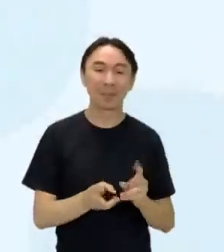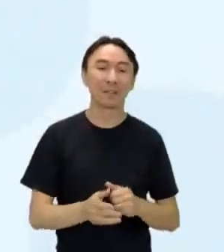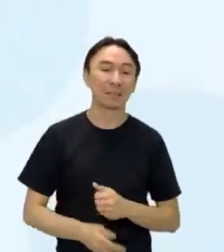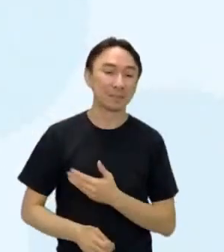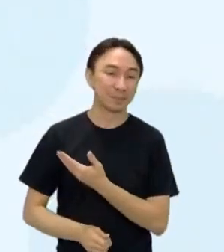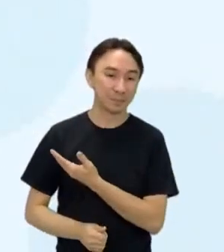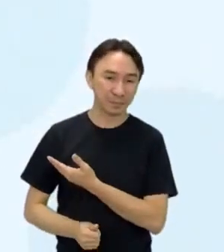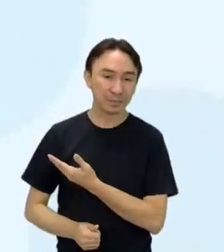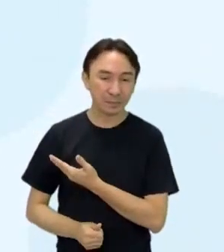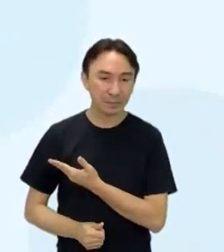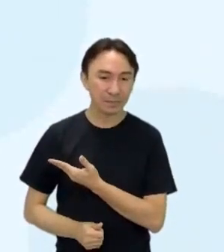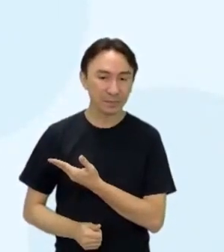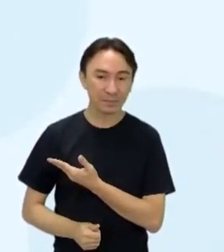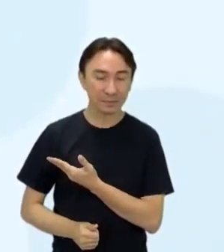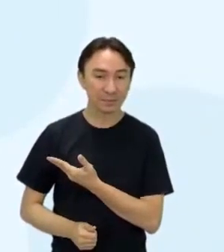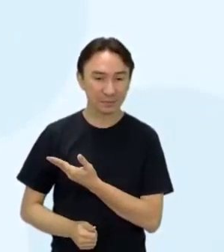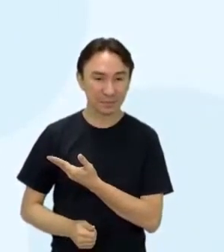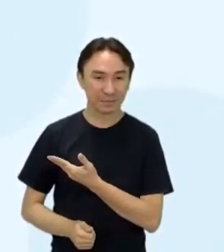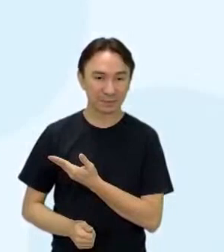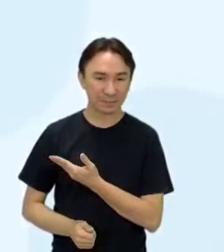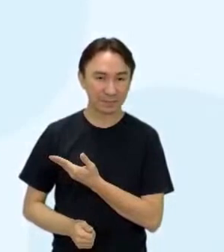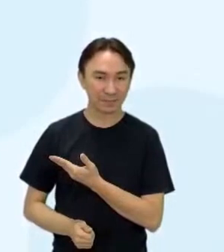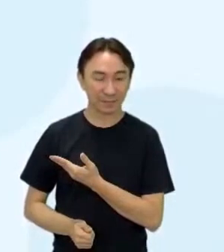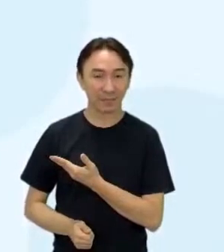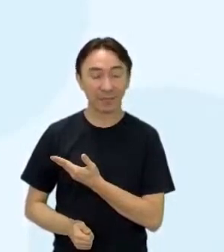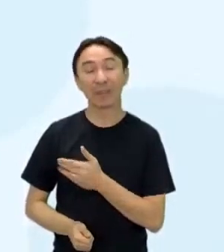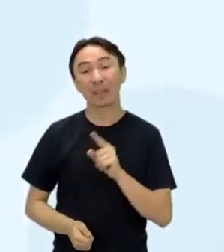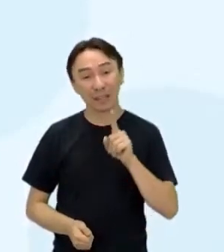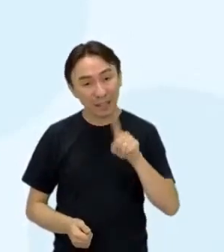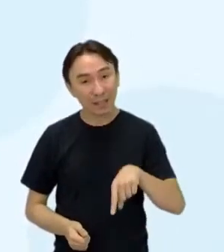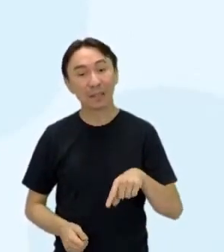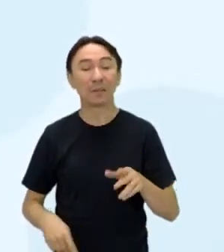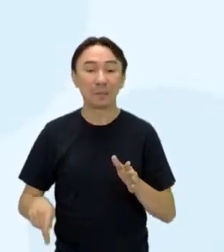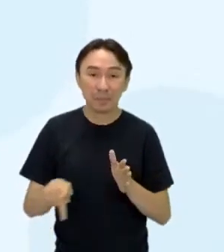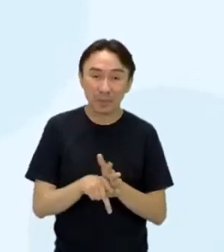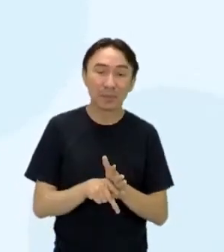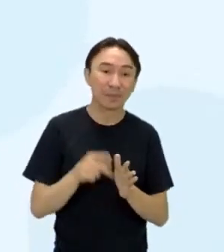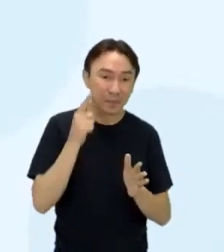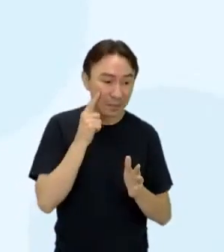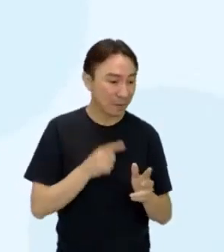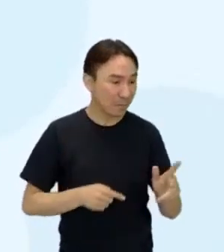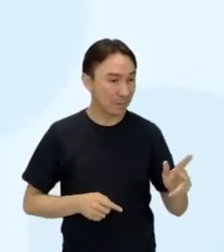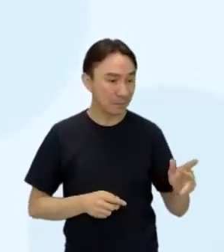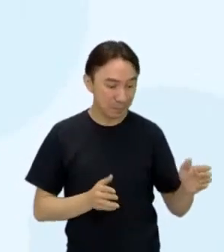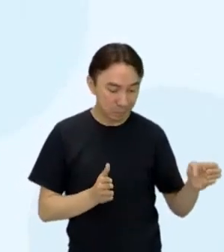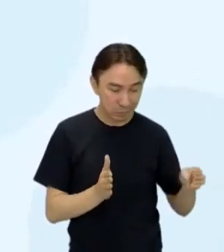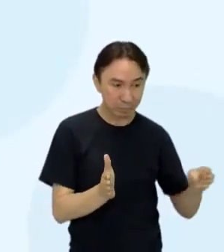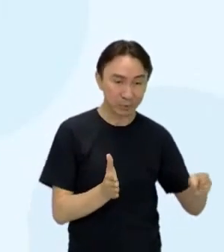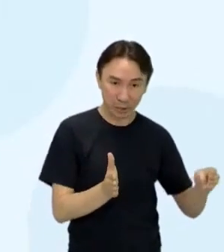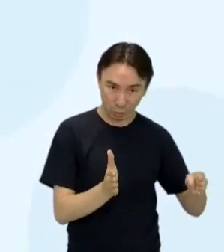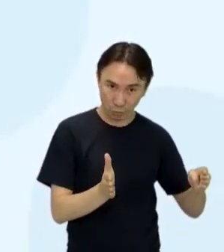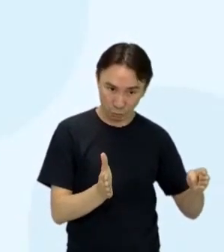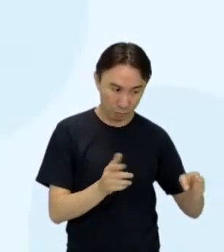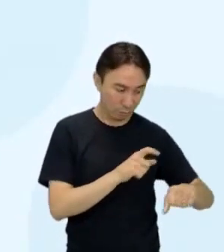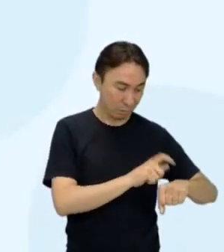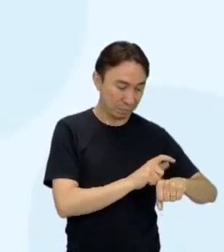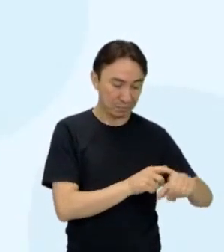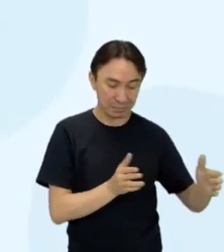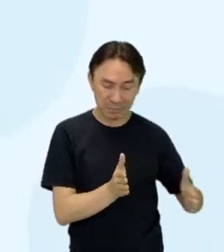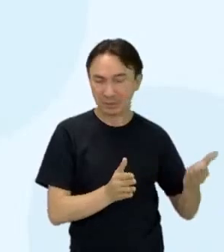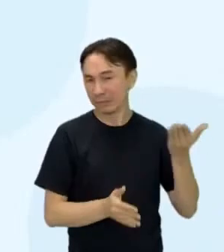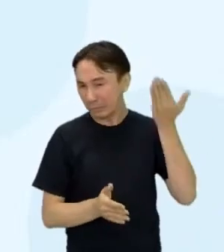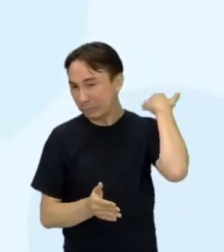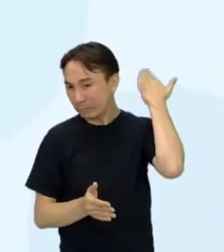Recorte de uma época, né? Que é a parte que essa variedade trabalha, né? O texto literário